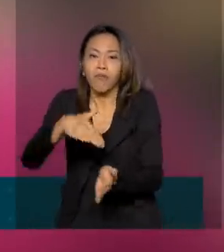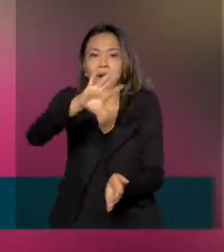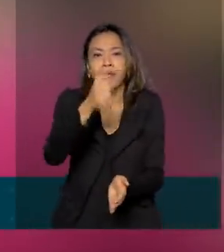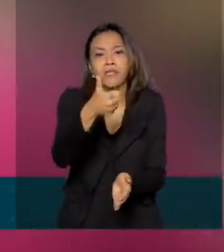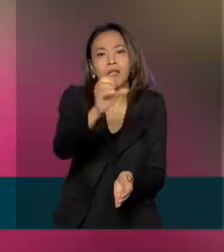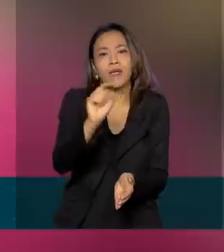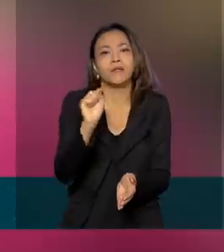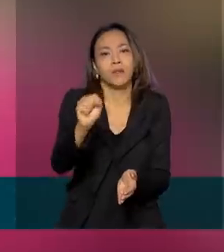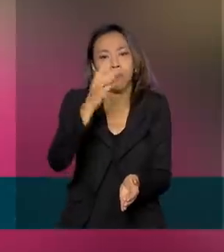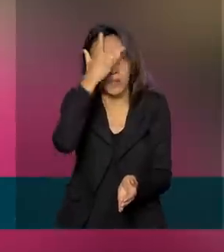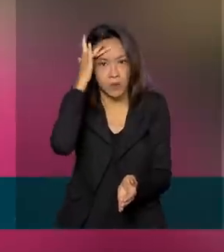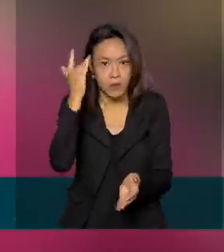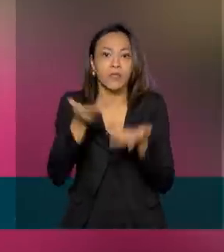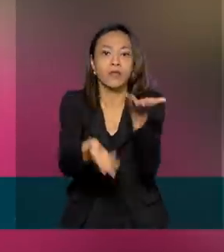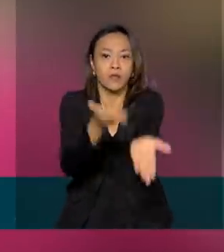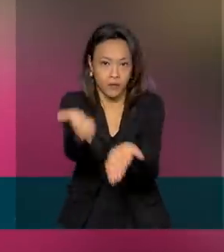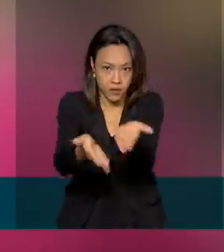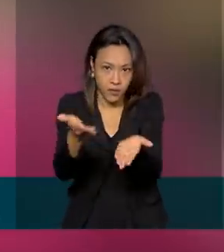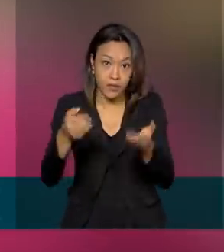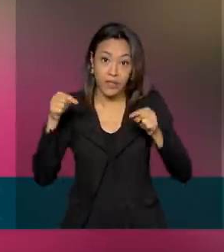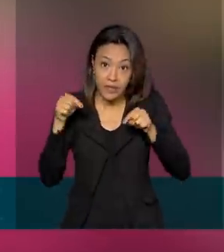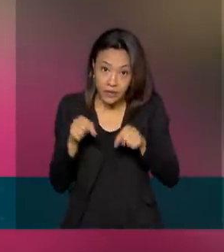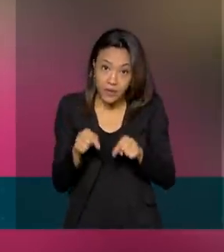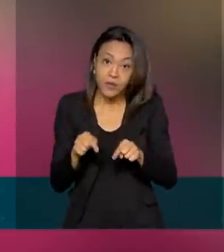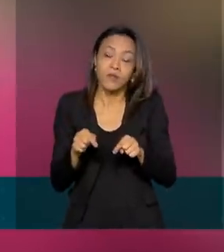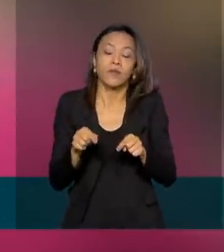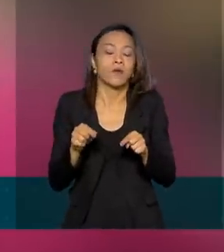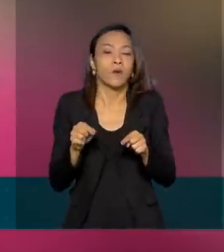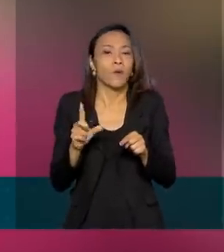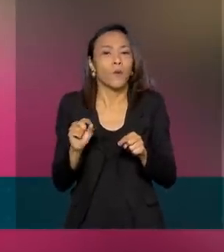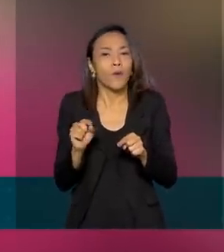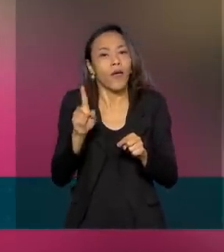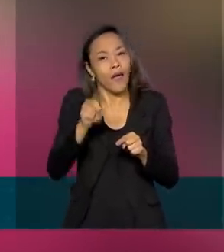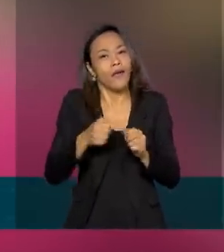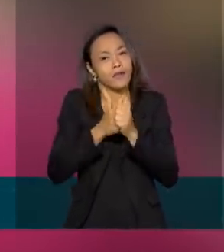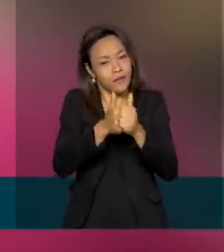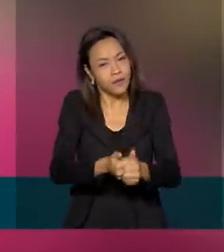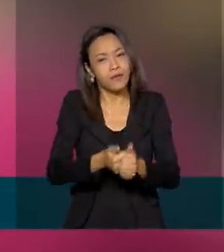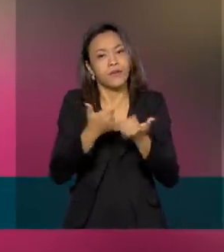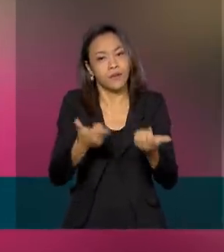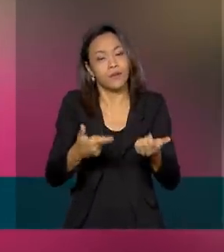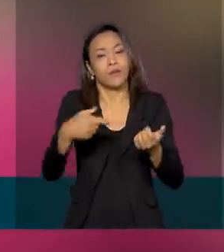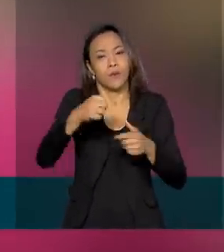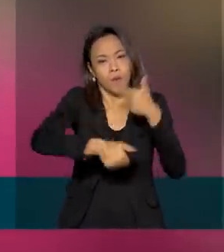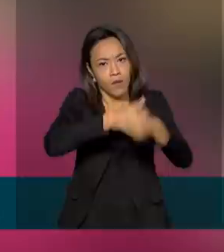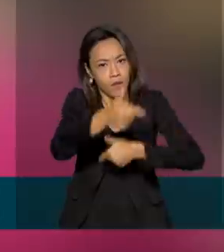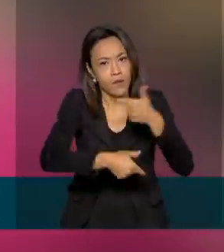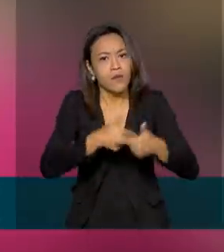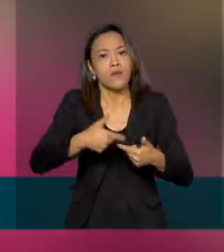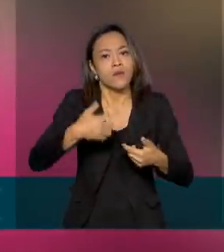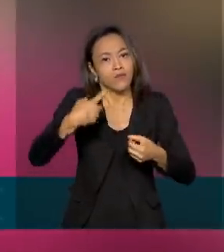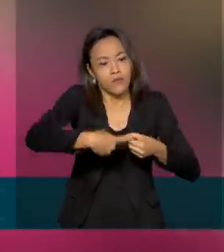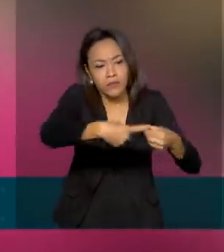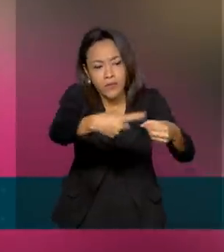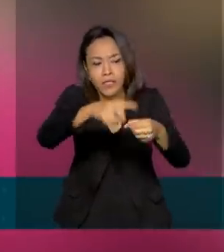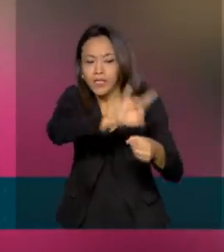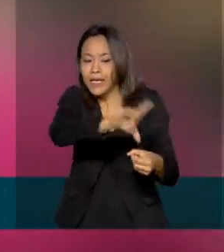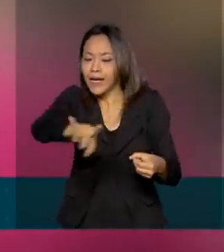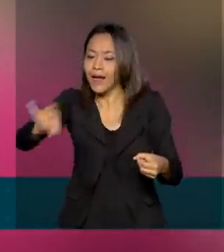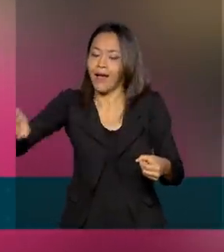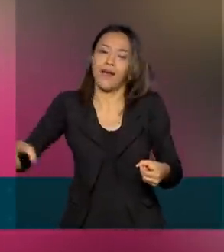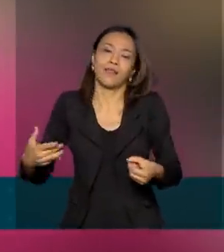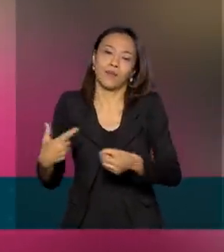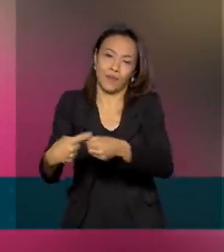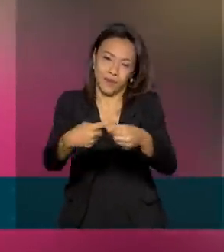segurados. E isso leva em consideração a lei da oferta e da demanda de cada município em que o barco vai